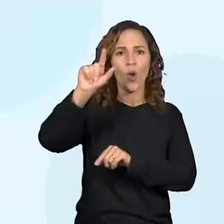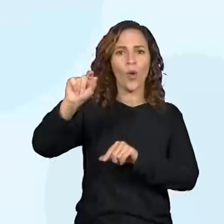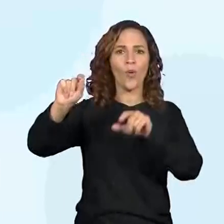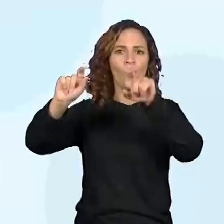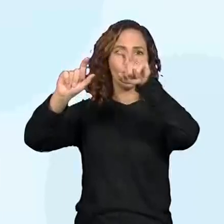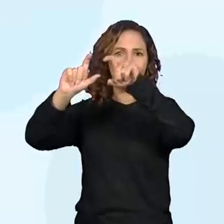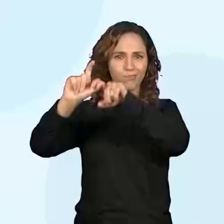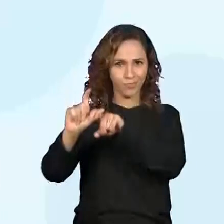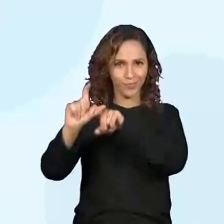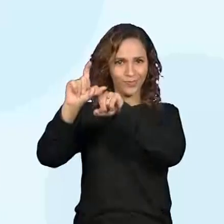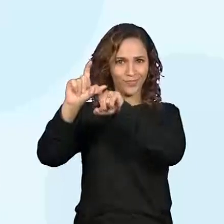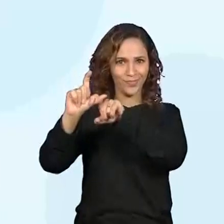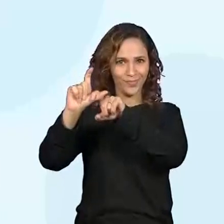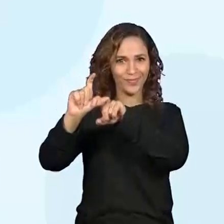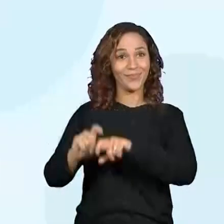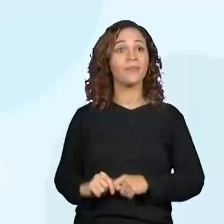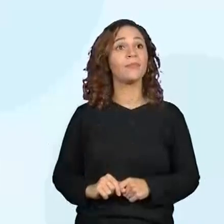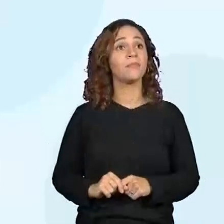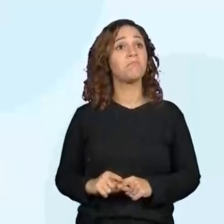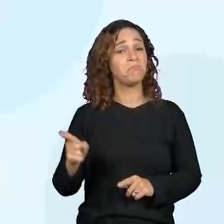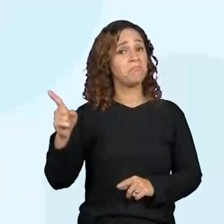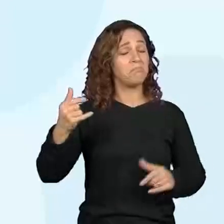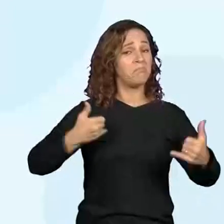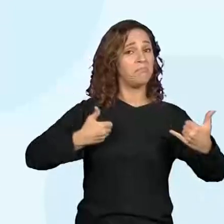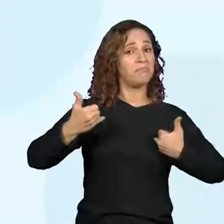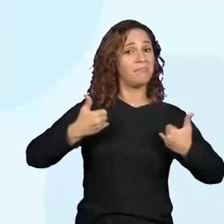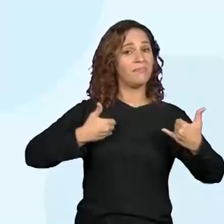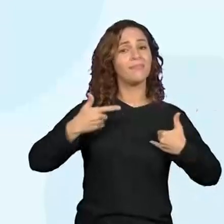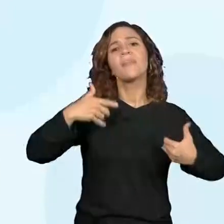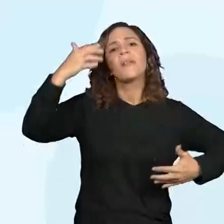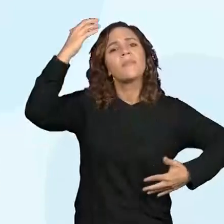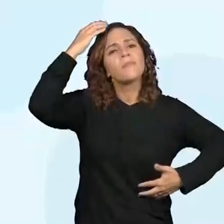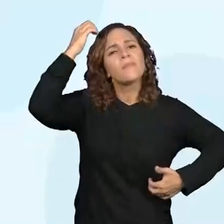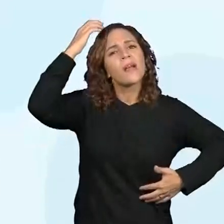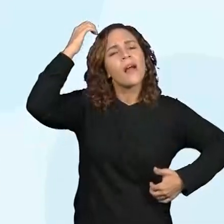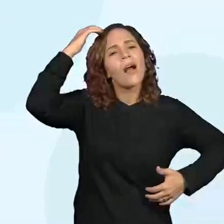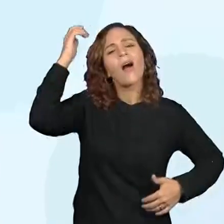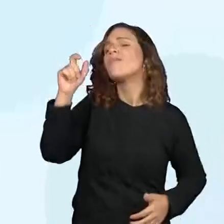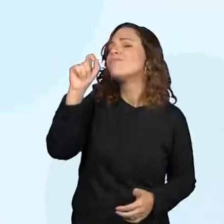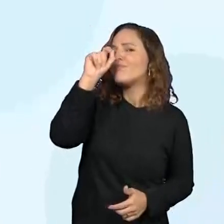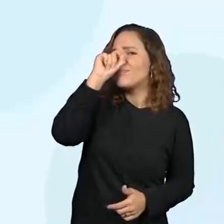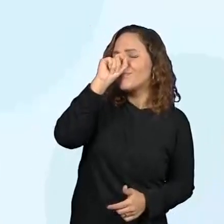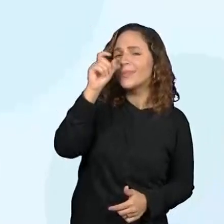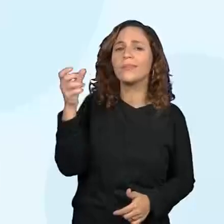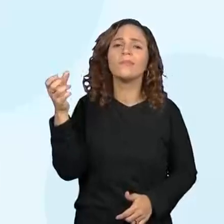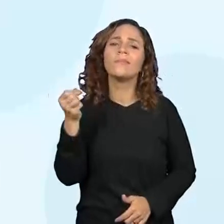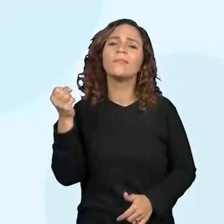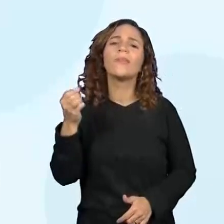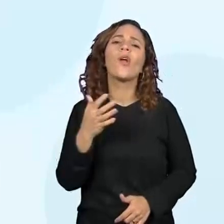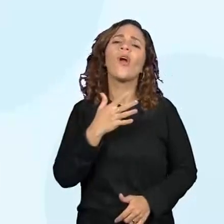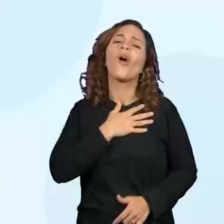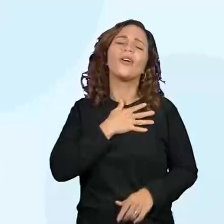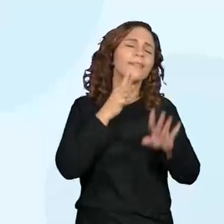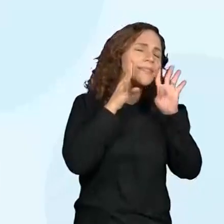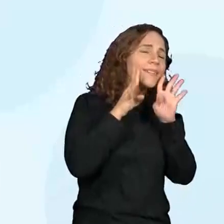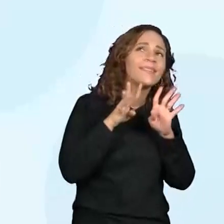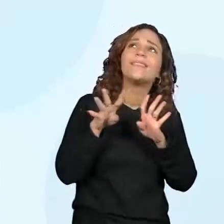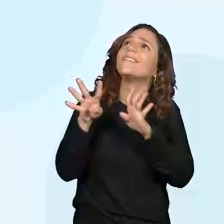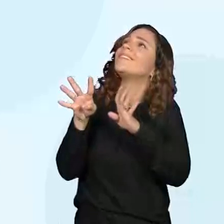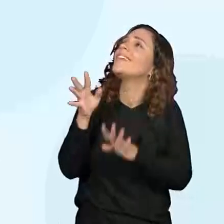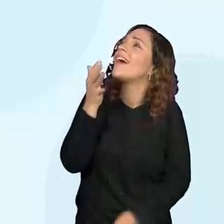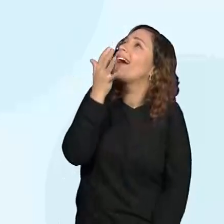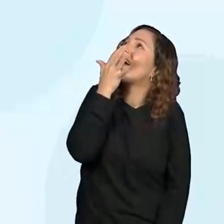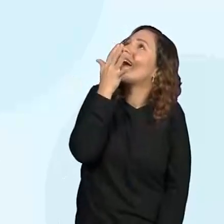Dizem que os macaquinhos de nariz branco admiravam e gostavam muito de apreciar a lua.